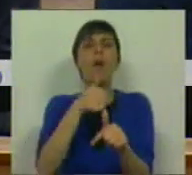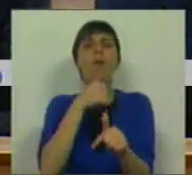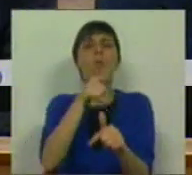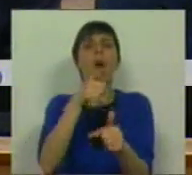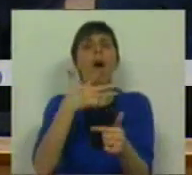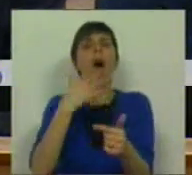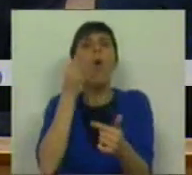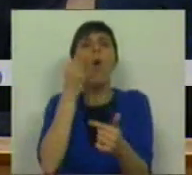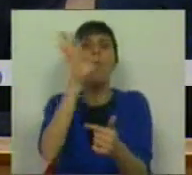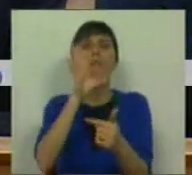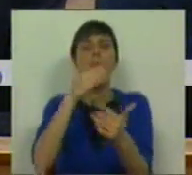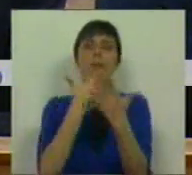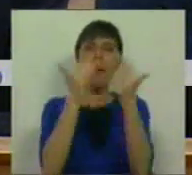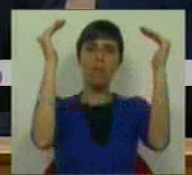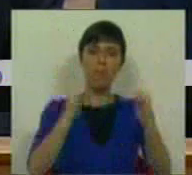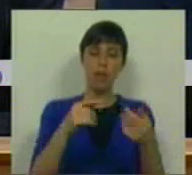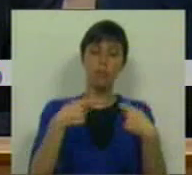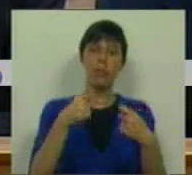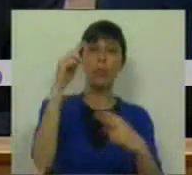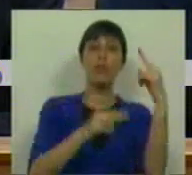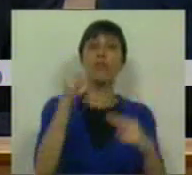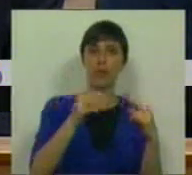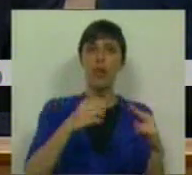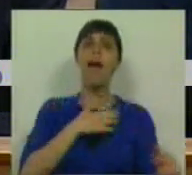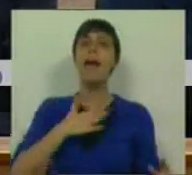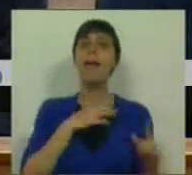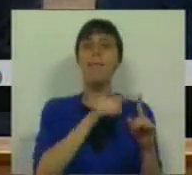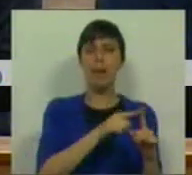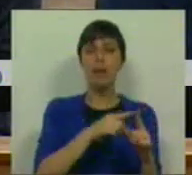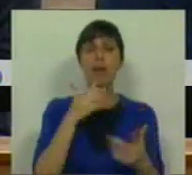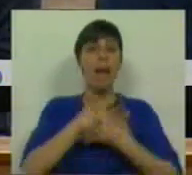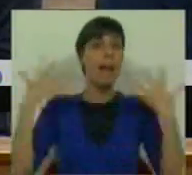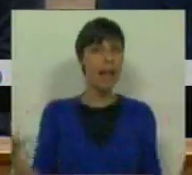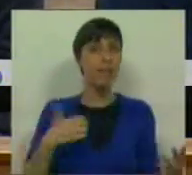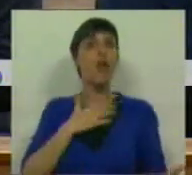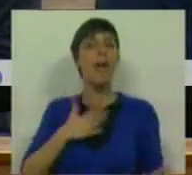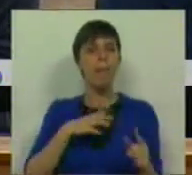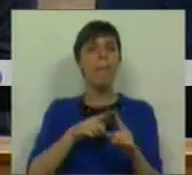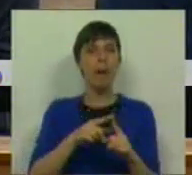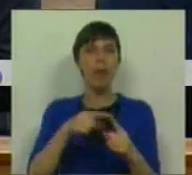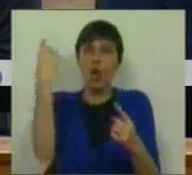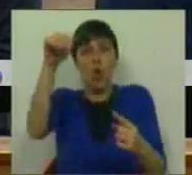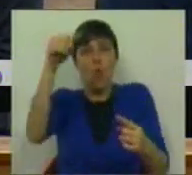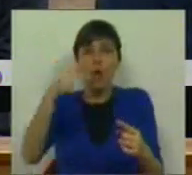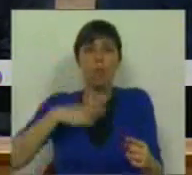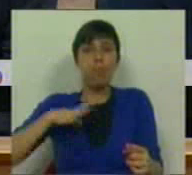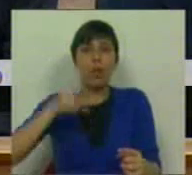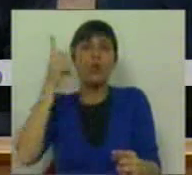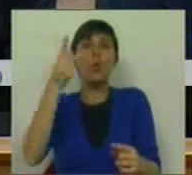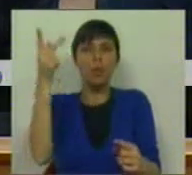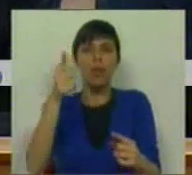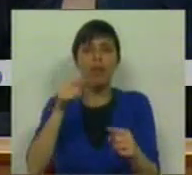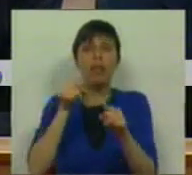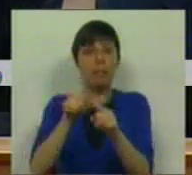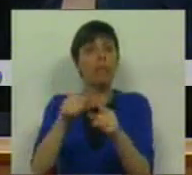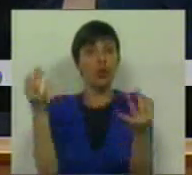que tenciona baixar a carga fiscal das empresas, das grandes empresas, que são mesmo as únicas que sobrevivem, e